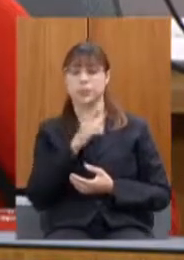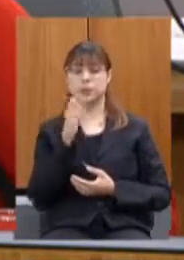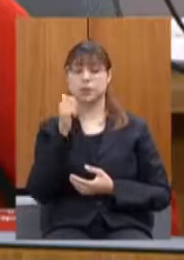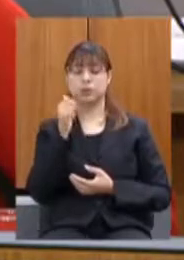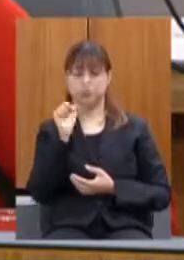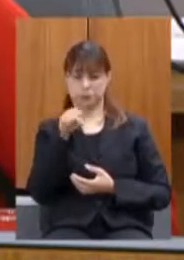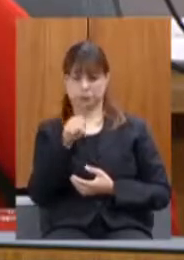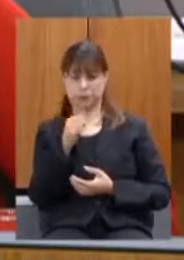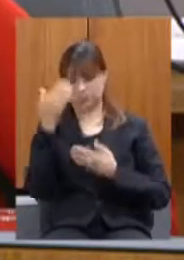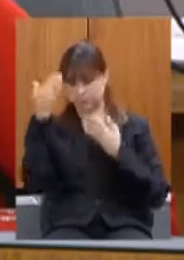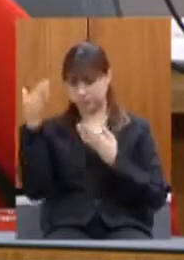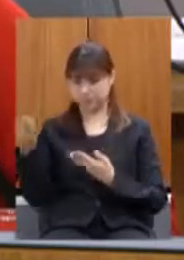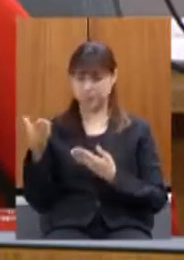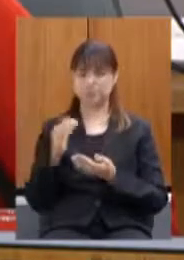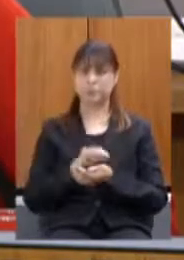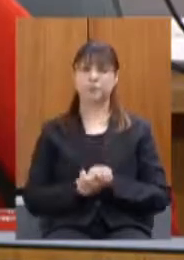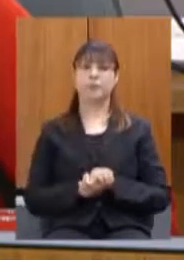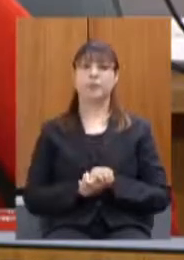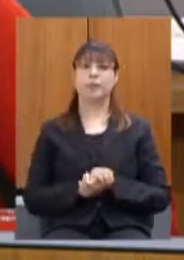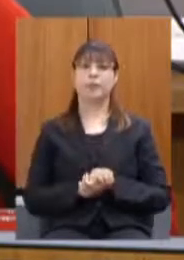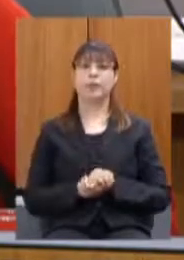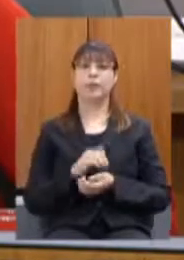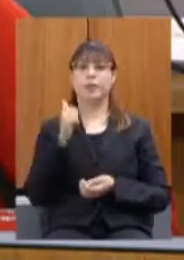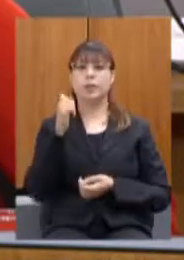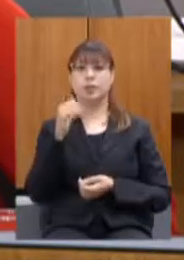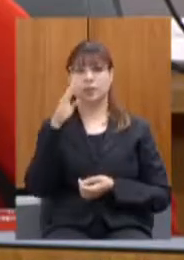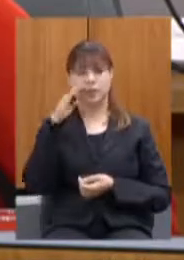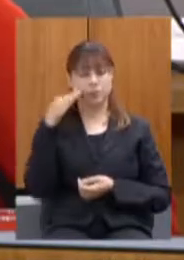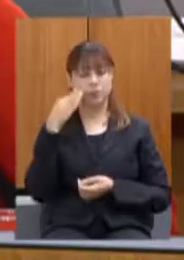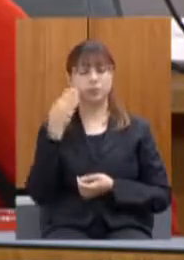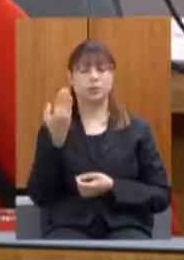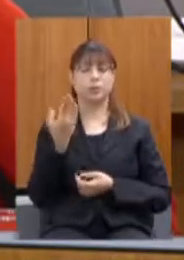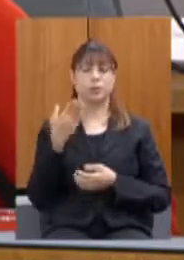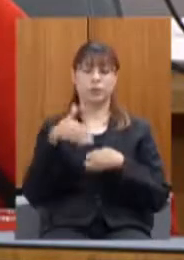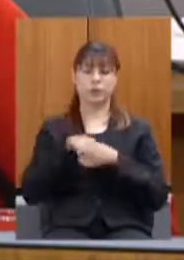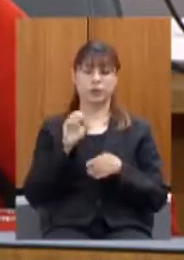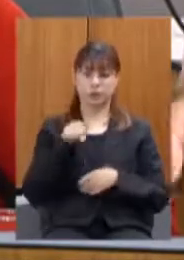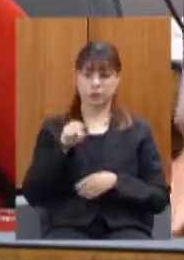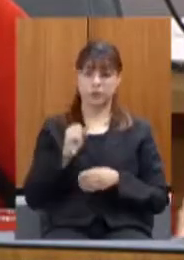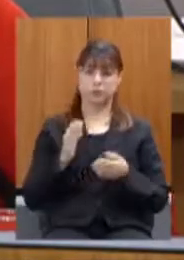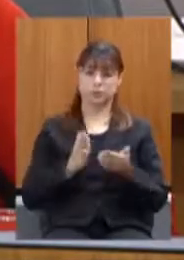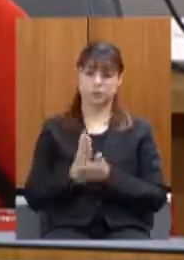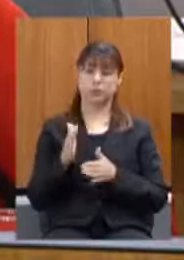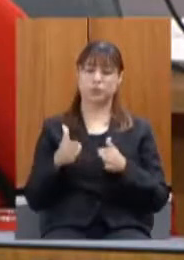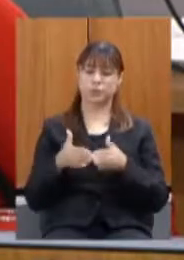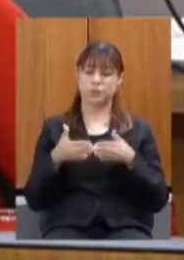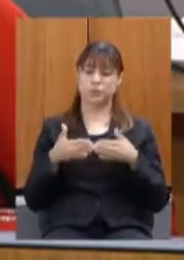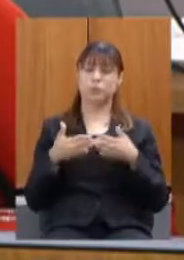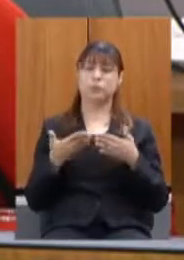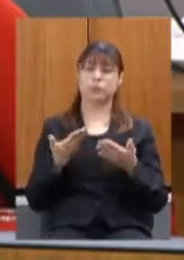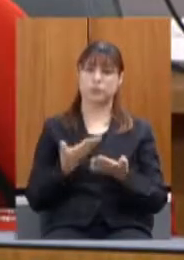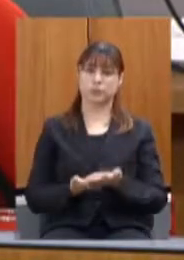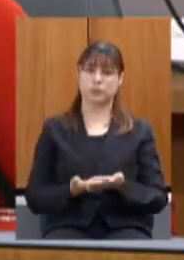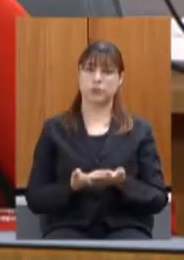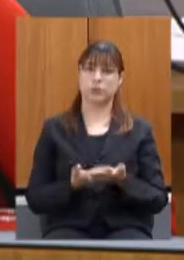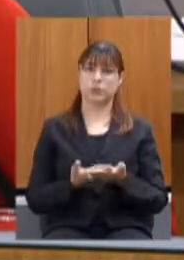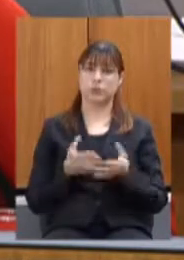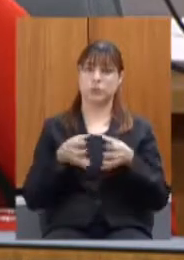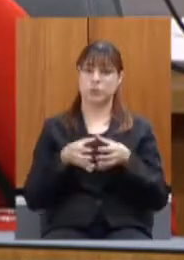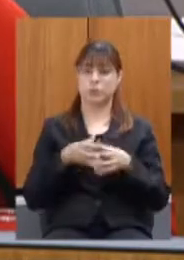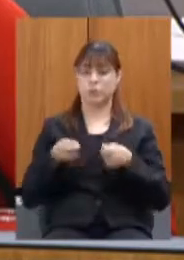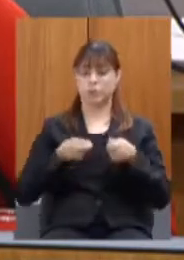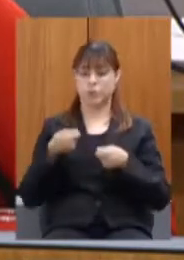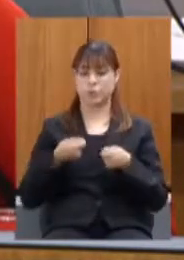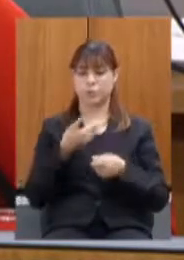obrigada deputado deputada Beatriz Serqueira vota sim requerimentos aprovados na comissão de administração pública vamos